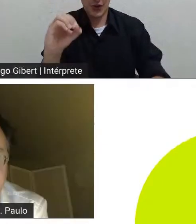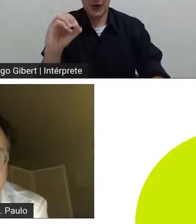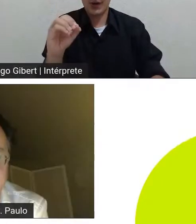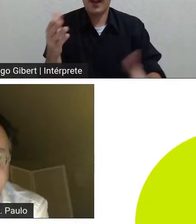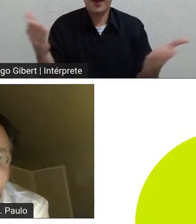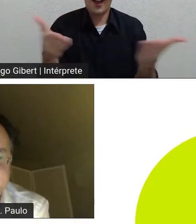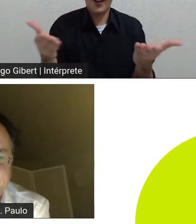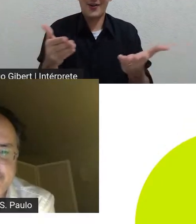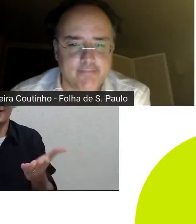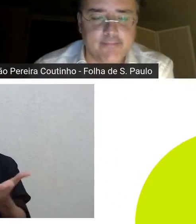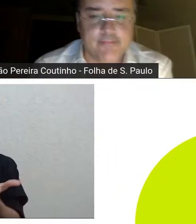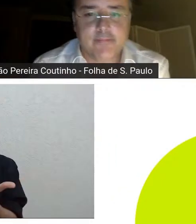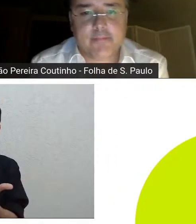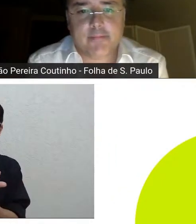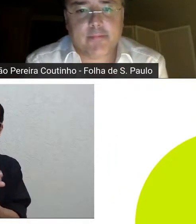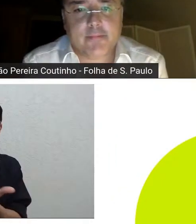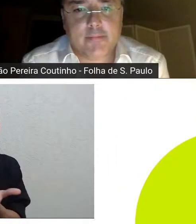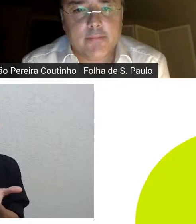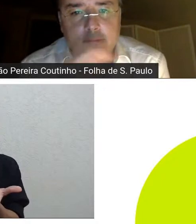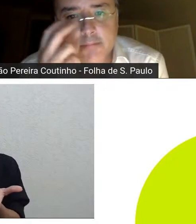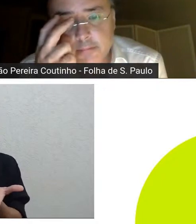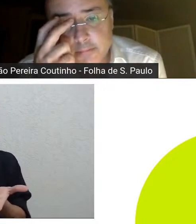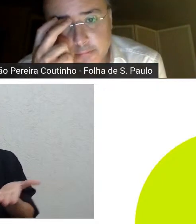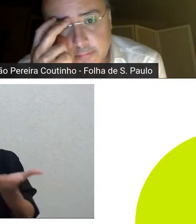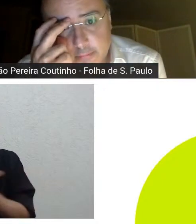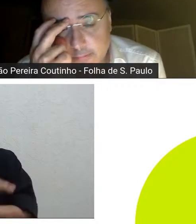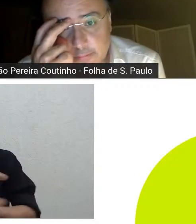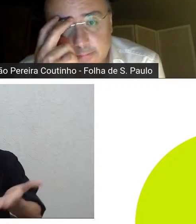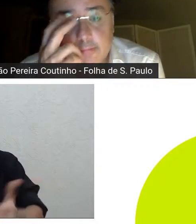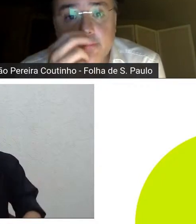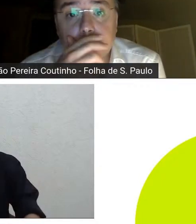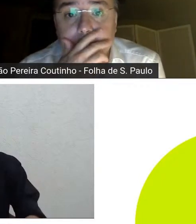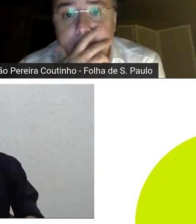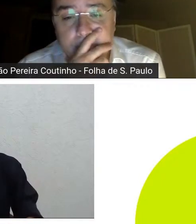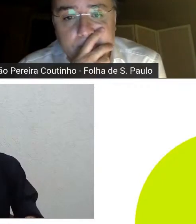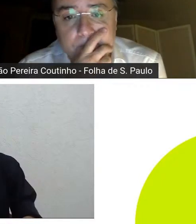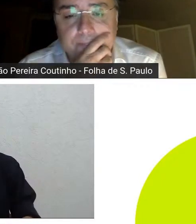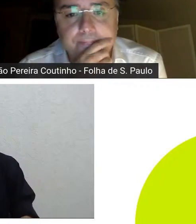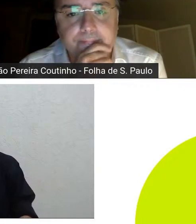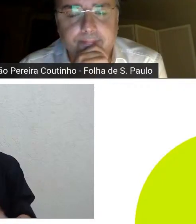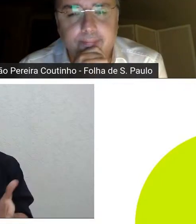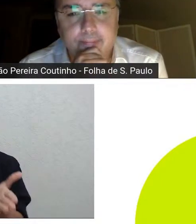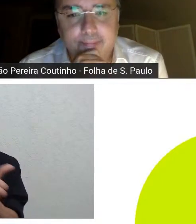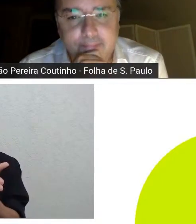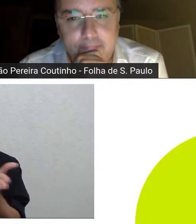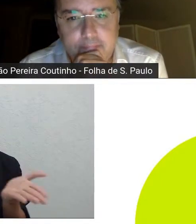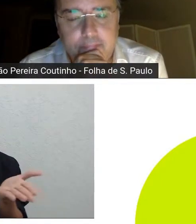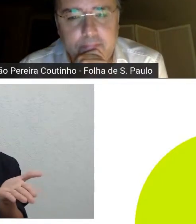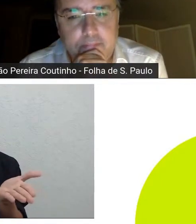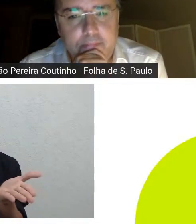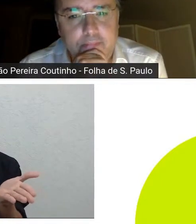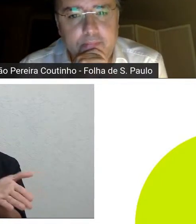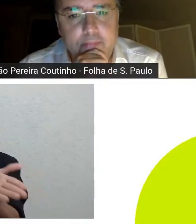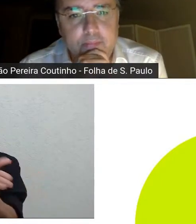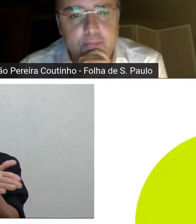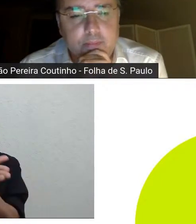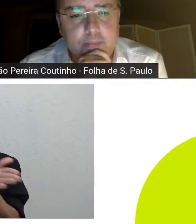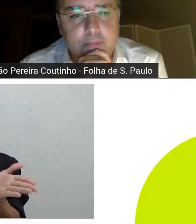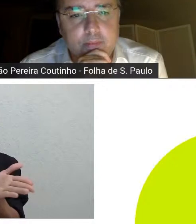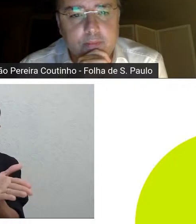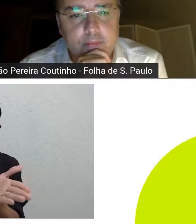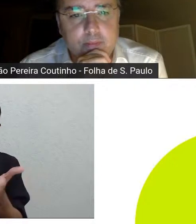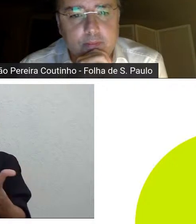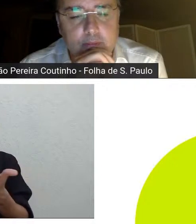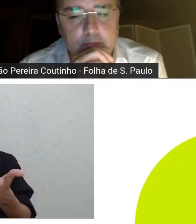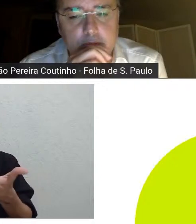falar sobre o filme com a gente ele é colunista da Folha de São Paulo escritor e